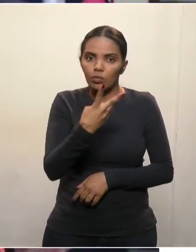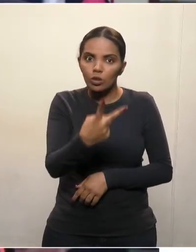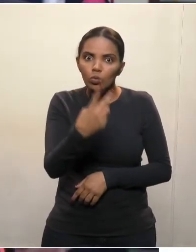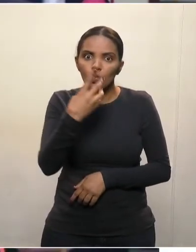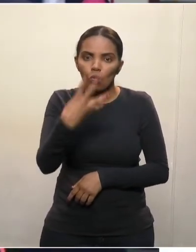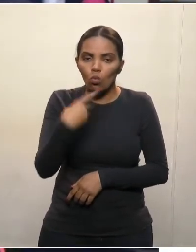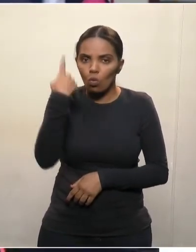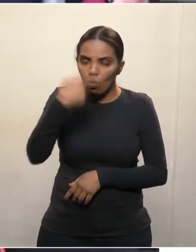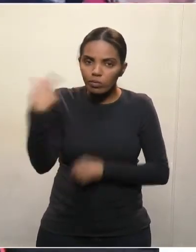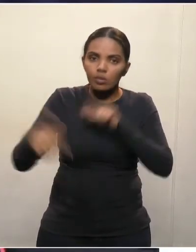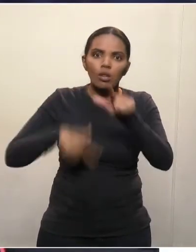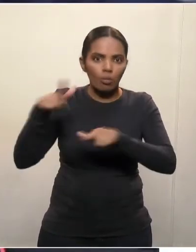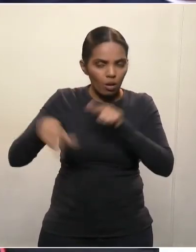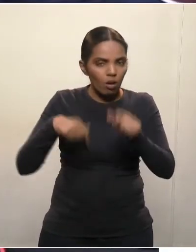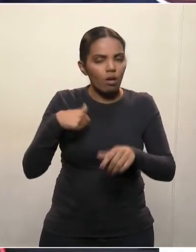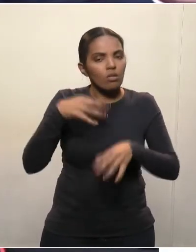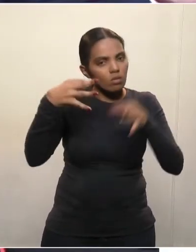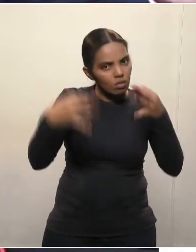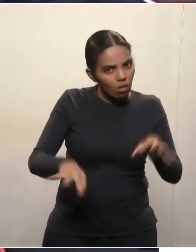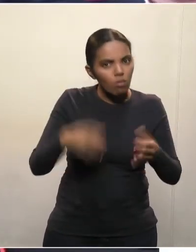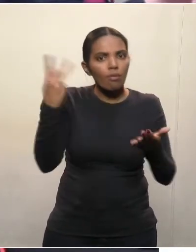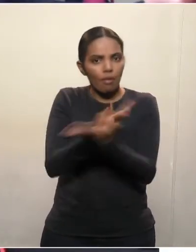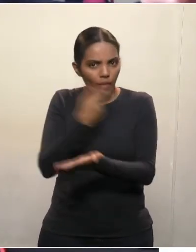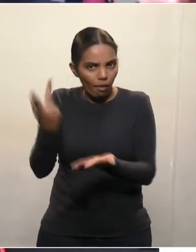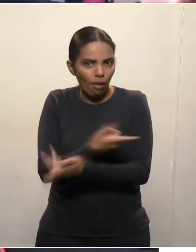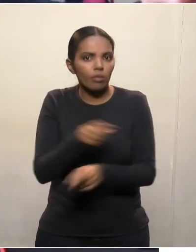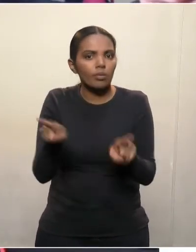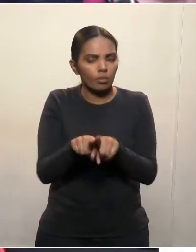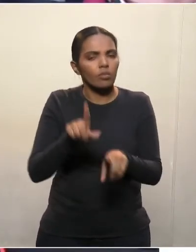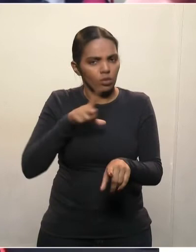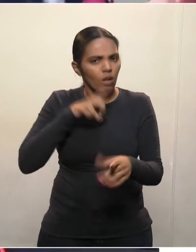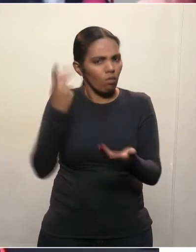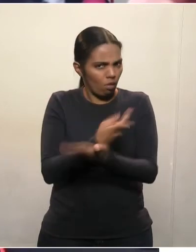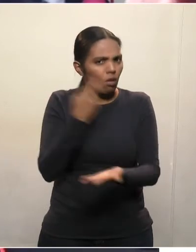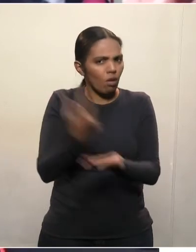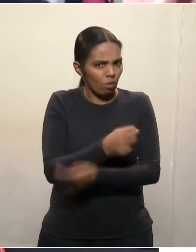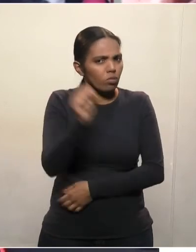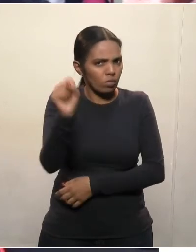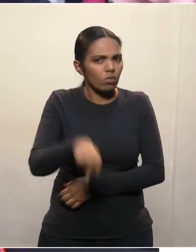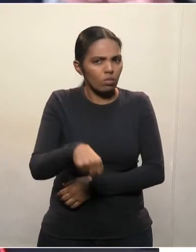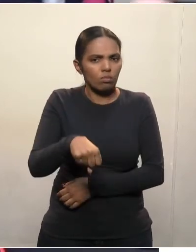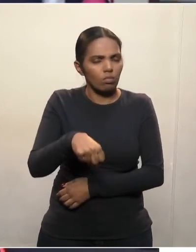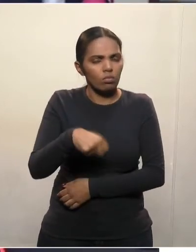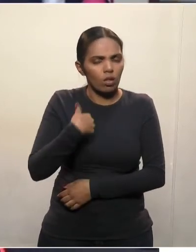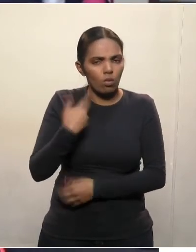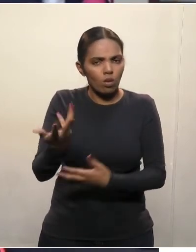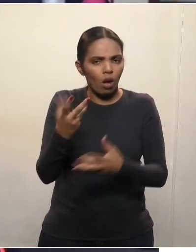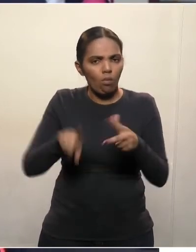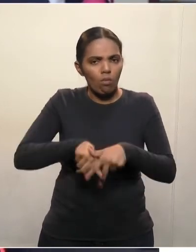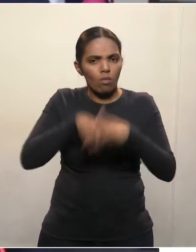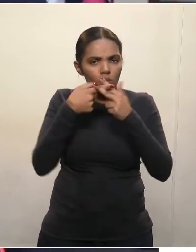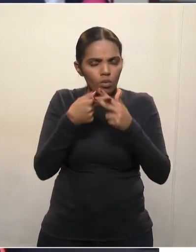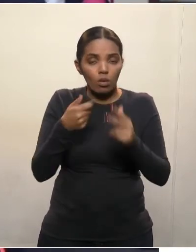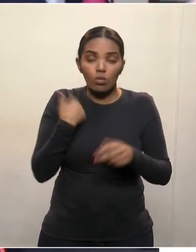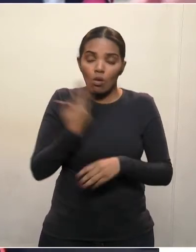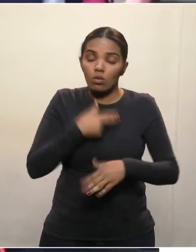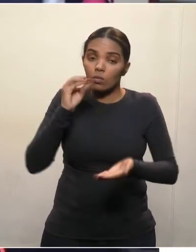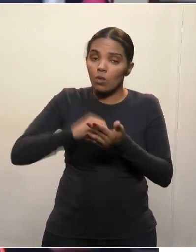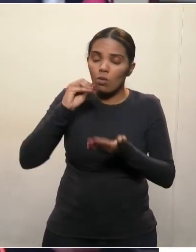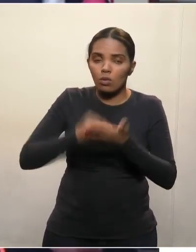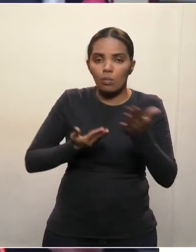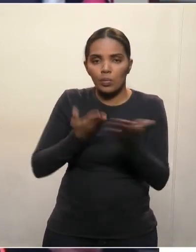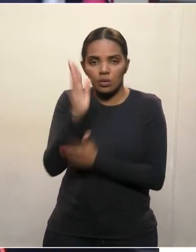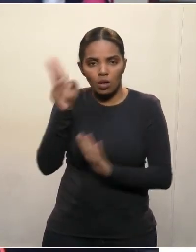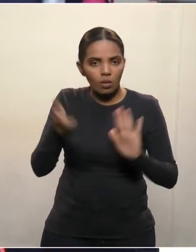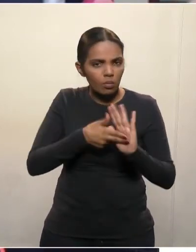acertos, com erros. Como disse agora, o deputado Jago Boas, tem erros, sim. Nós queremos corrigir. Está com dificuldade para pagar a emenda dos deputados? Está